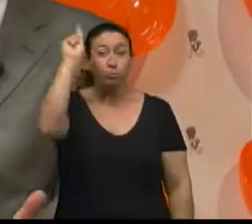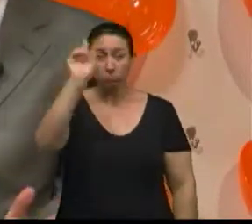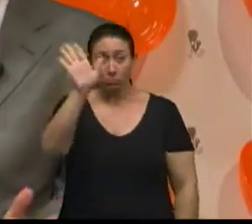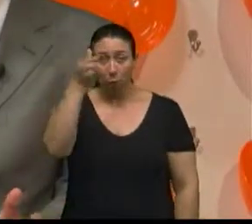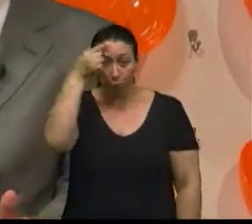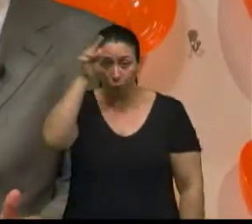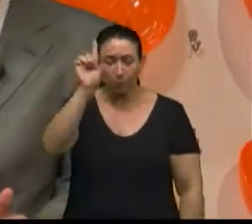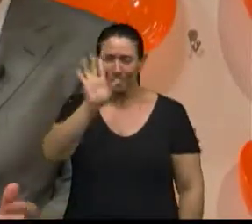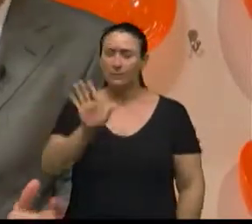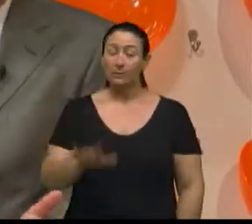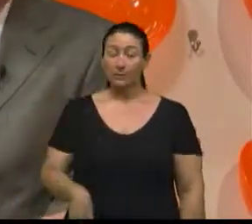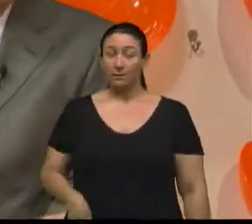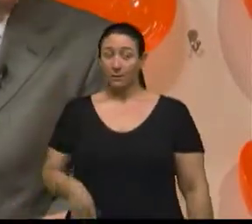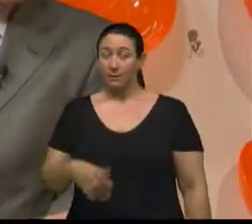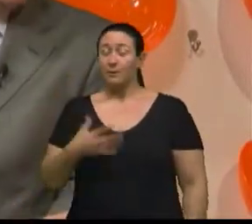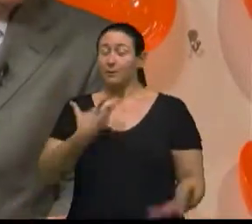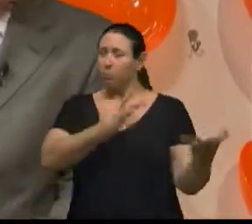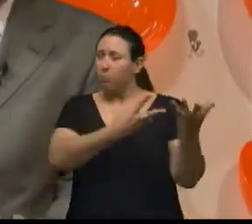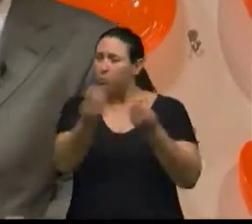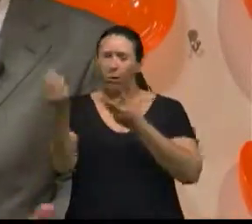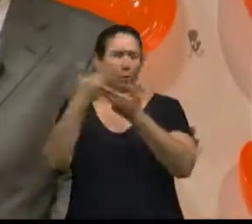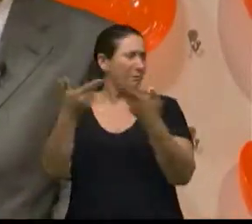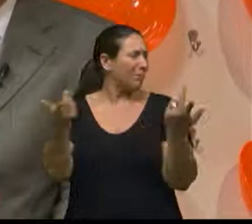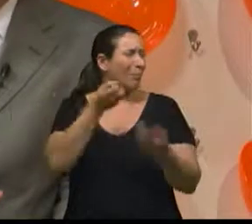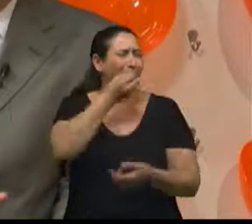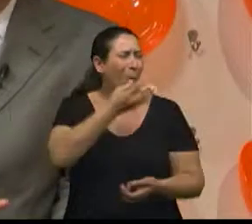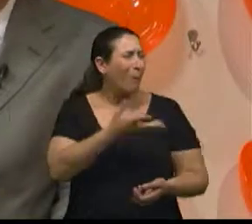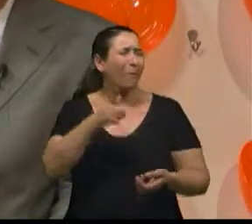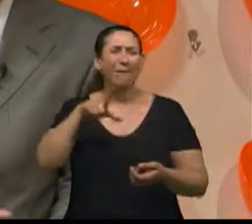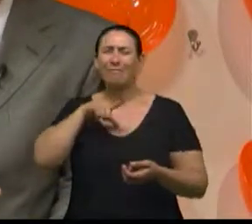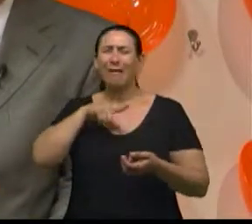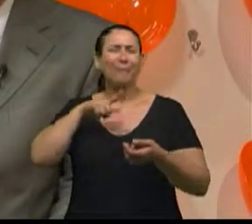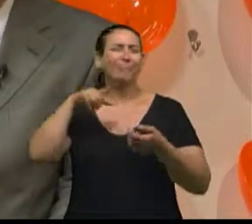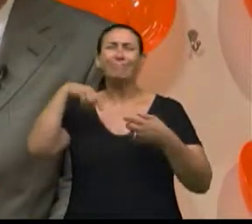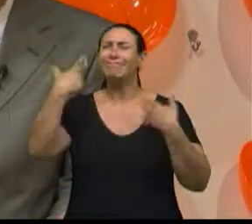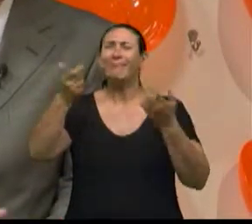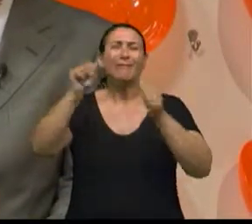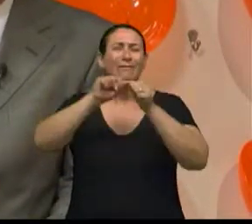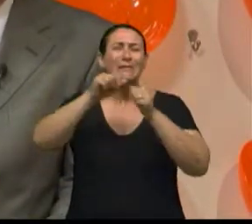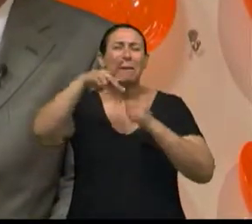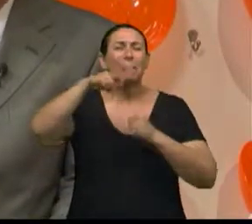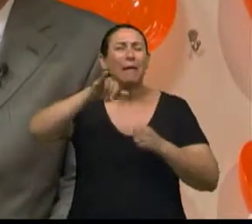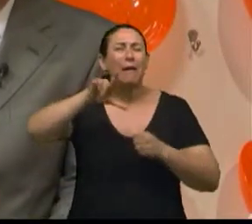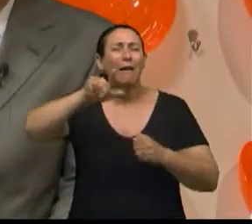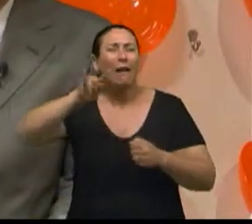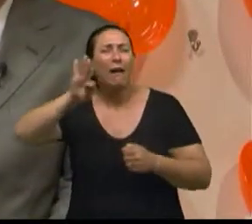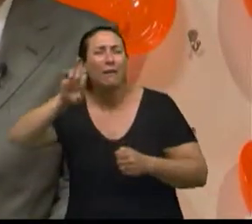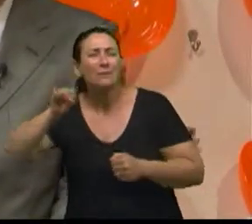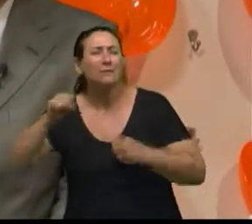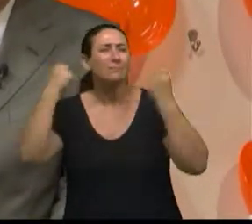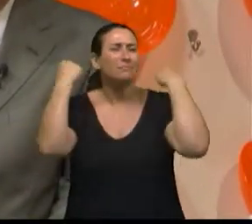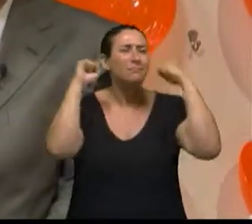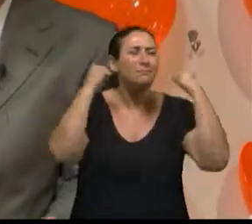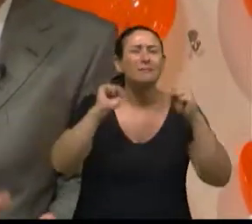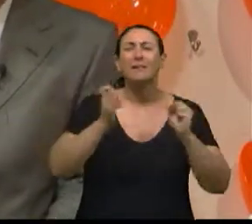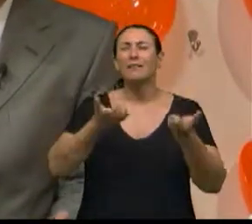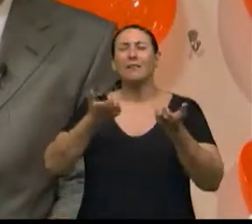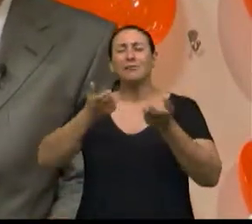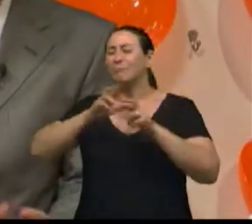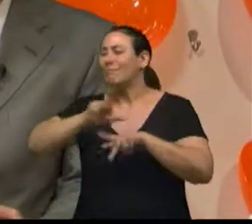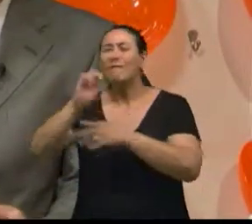parênteses, nós temos tanta coisa boa aí que se faz desde o pilates, hidroginástica, academia funcional,